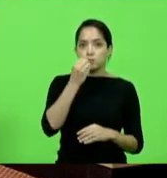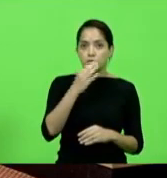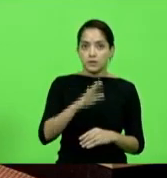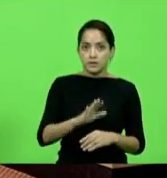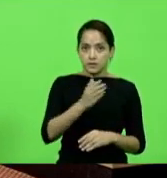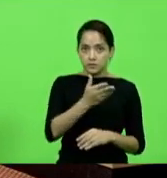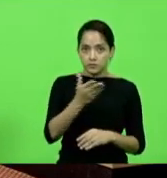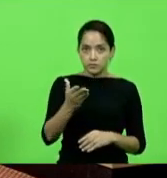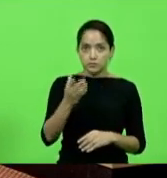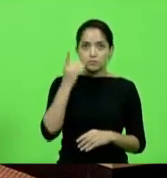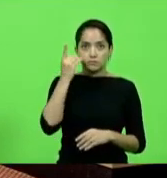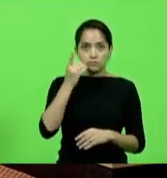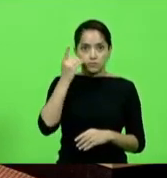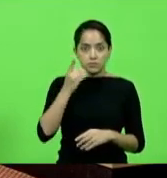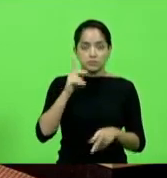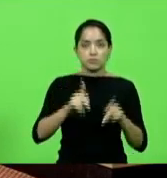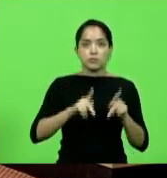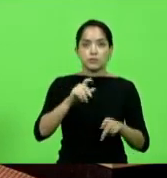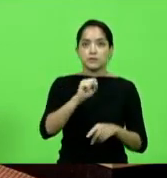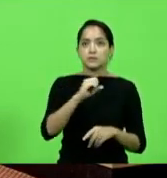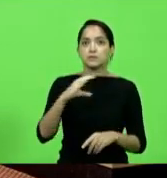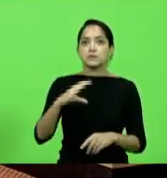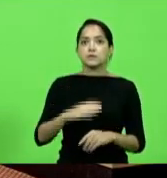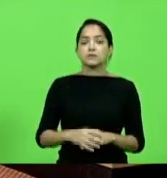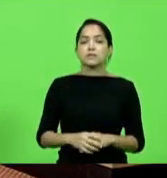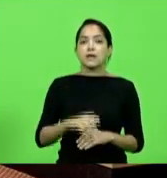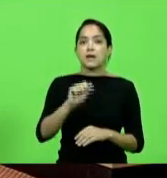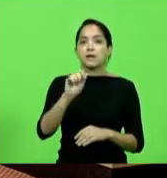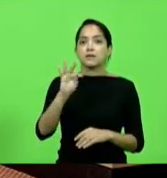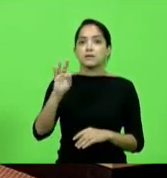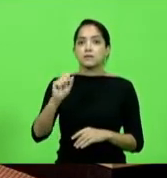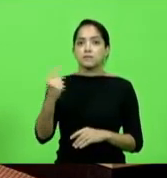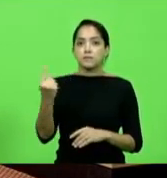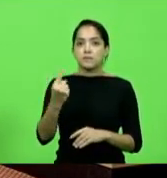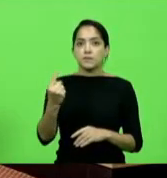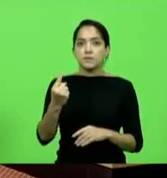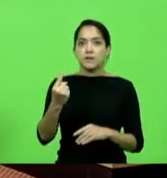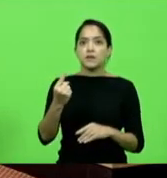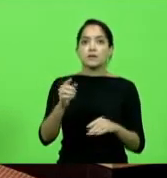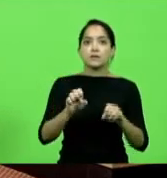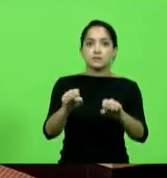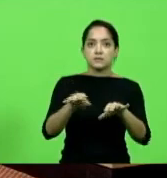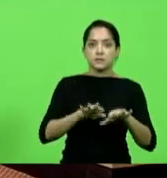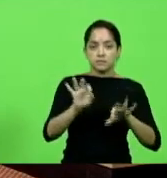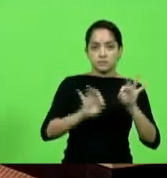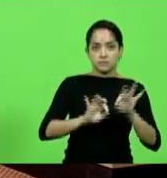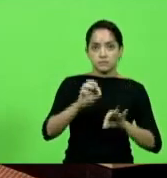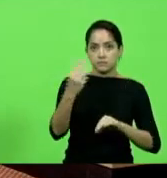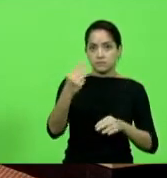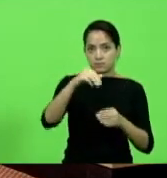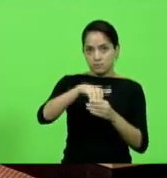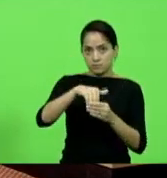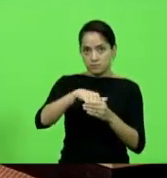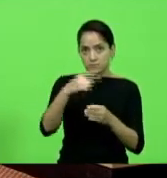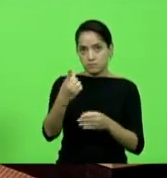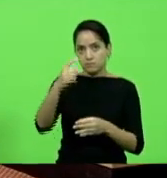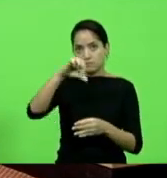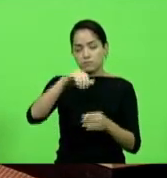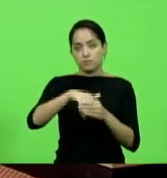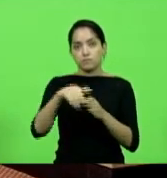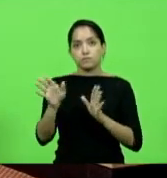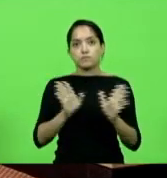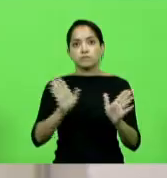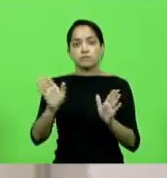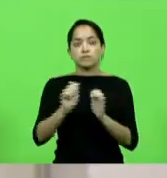colegas, cidadão catarinense. Ata da primeira sessão preparatória da terceira sessão legislativa da 19ª